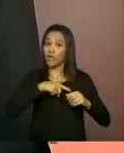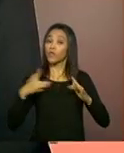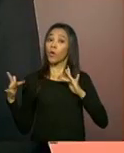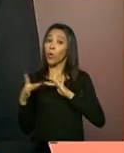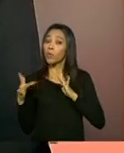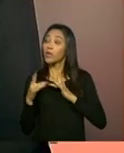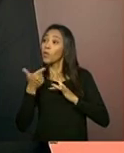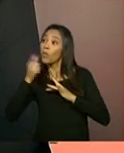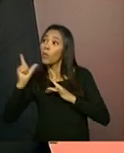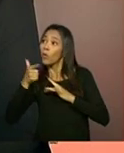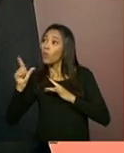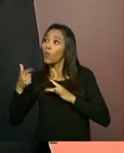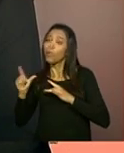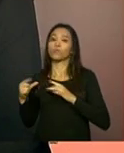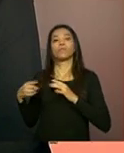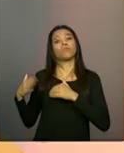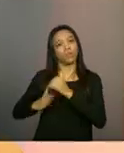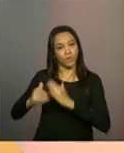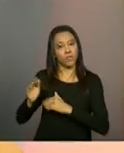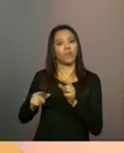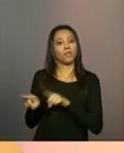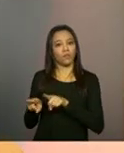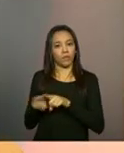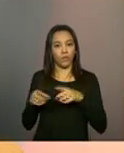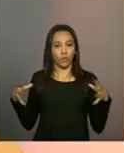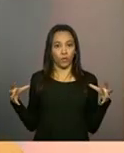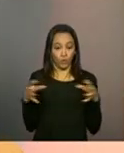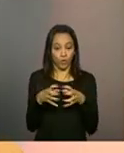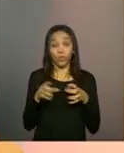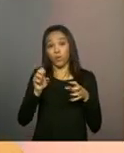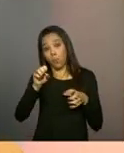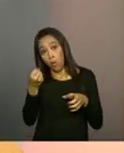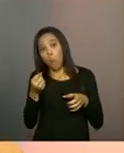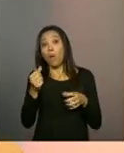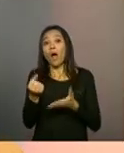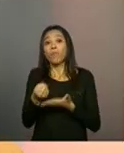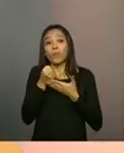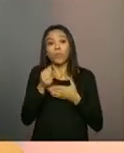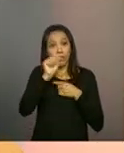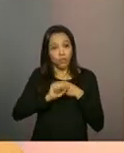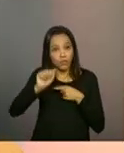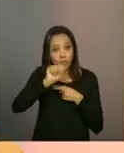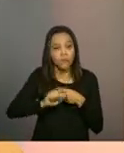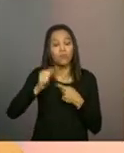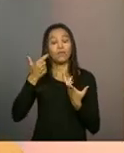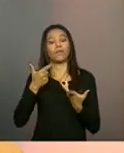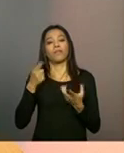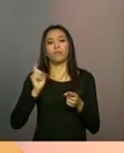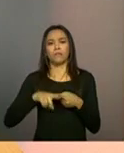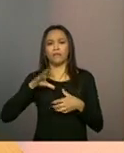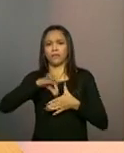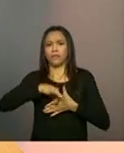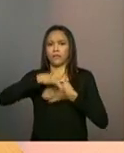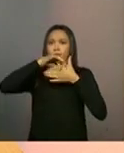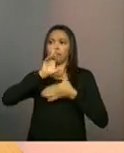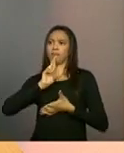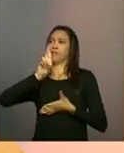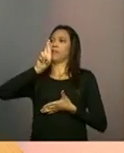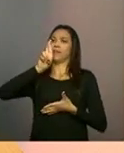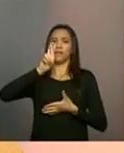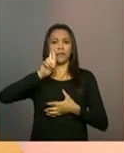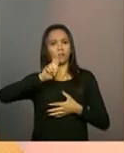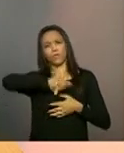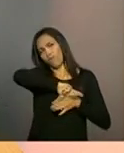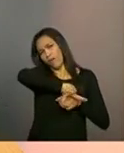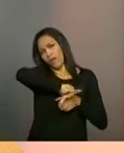atores, em articulação com associações comunitárias, com lideranças, com